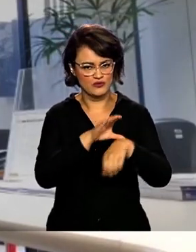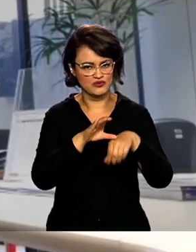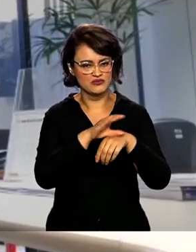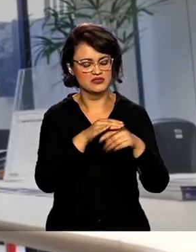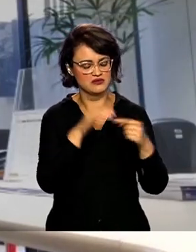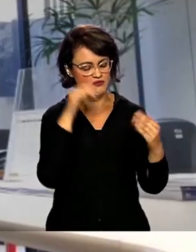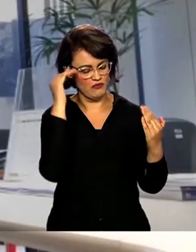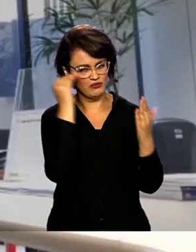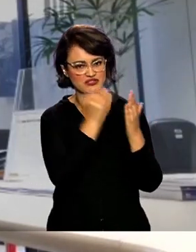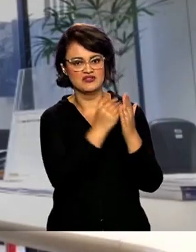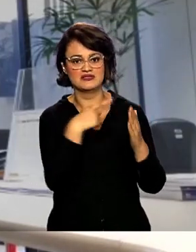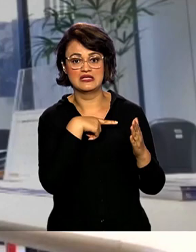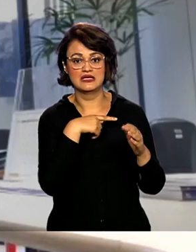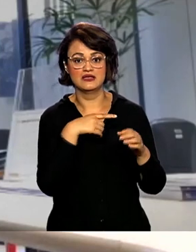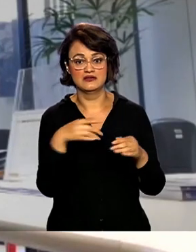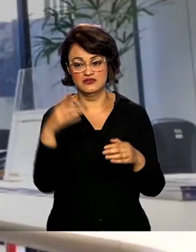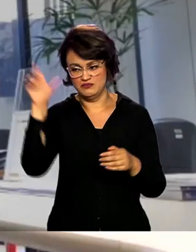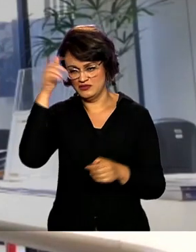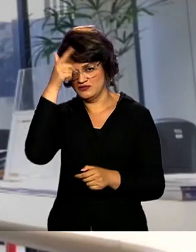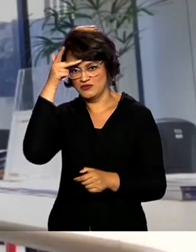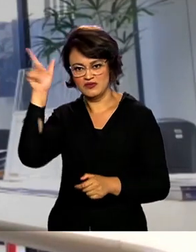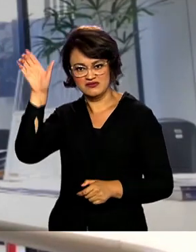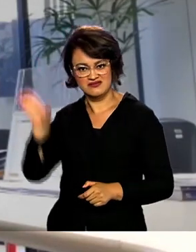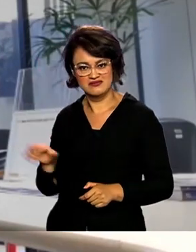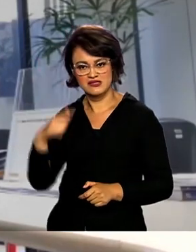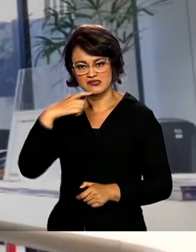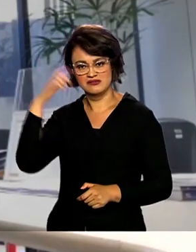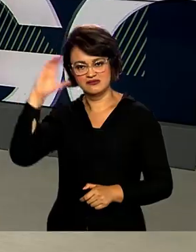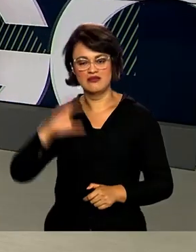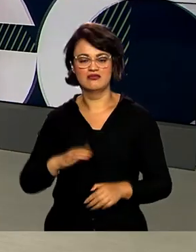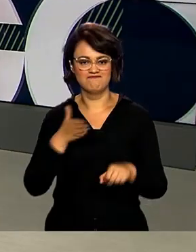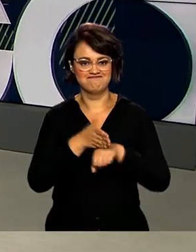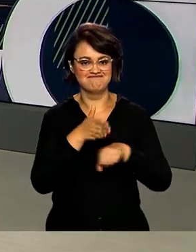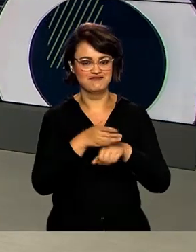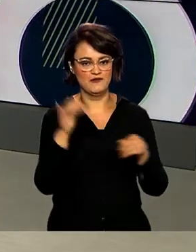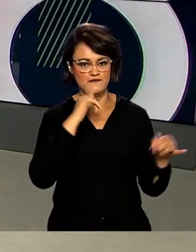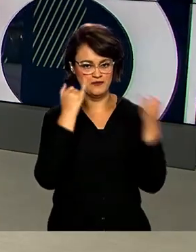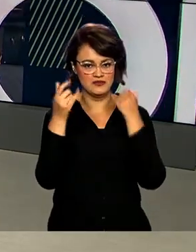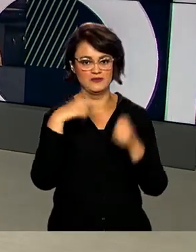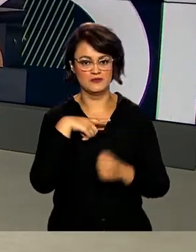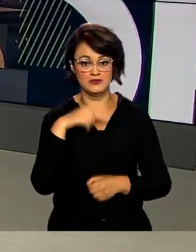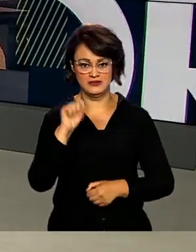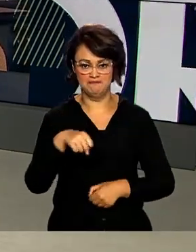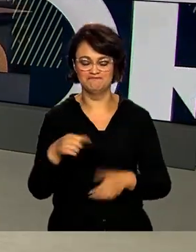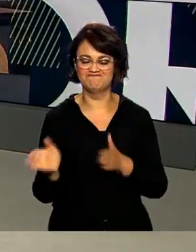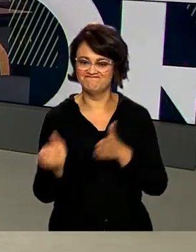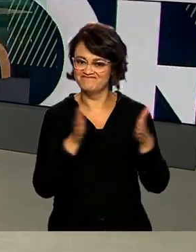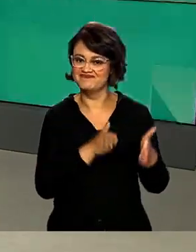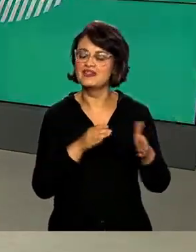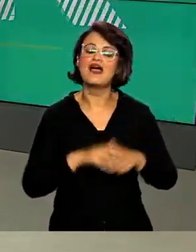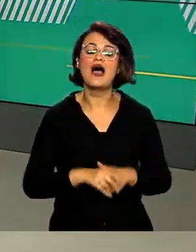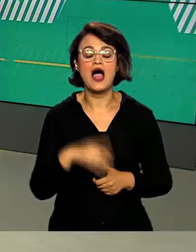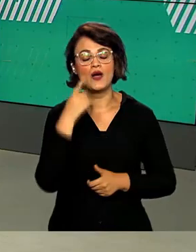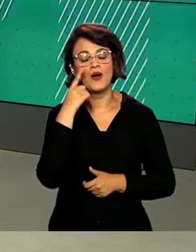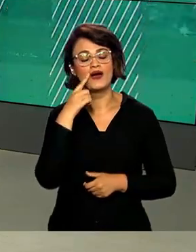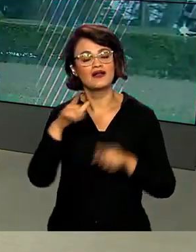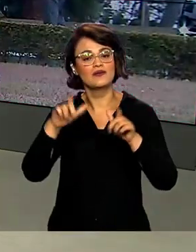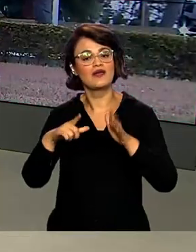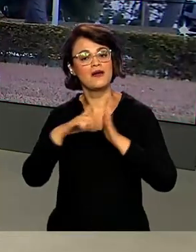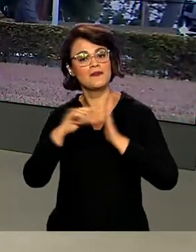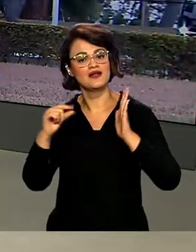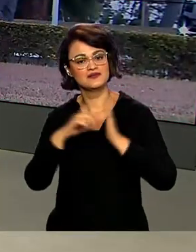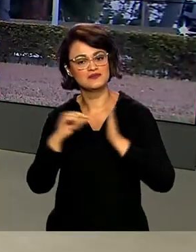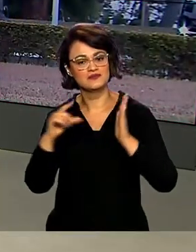cidadão de acesso à informação possa ser muito mais rapidamente atingida. Vamos agora ver a movimentação ali no Palácio da